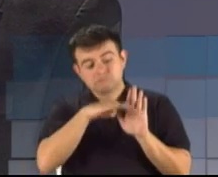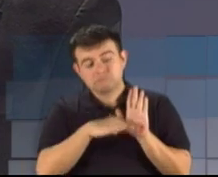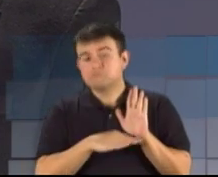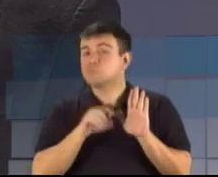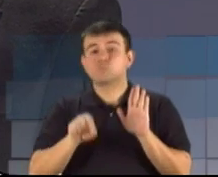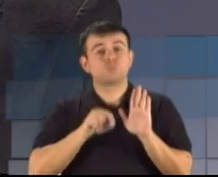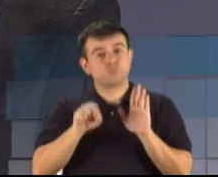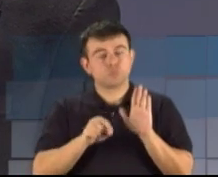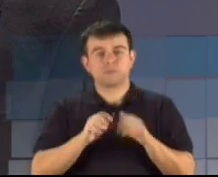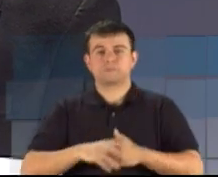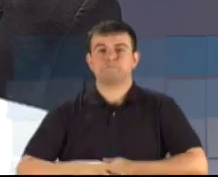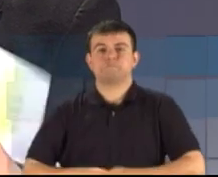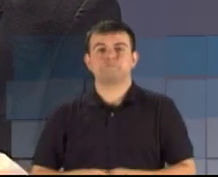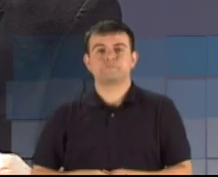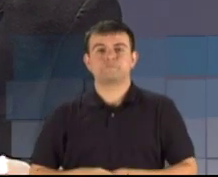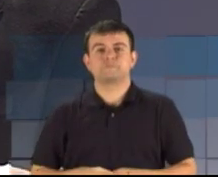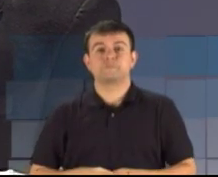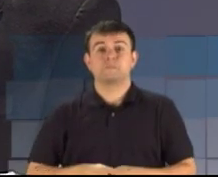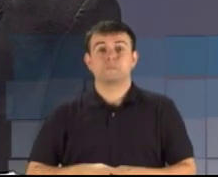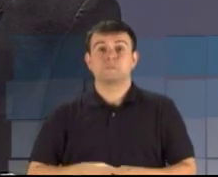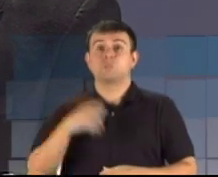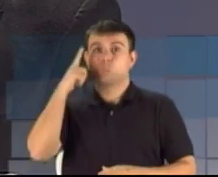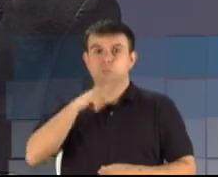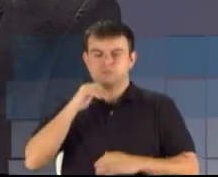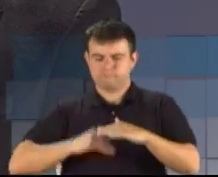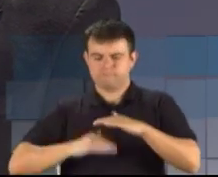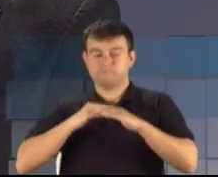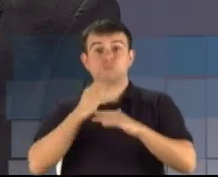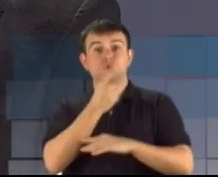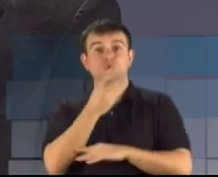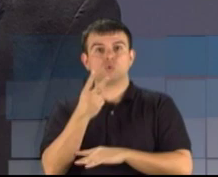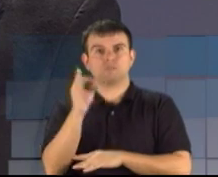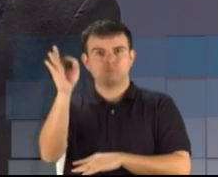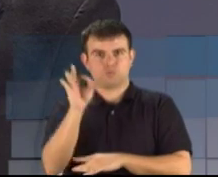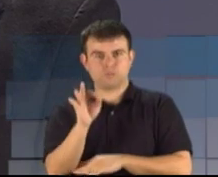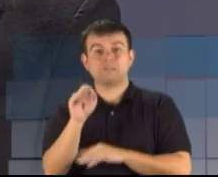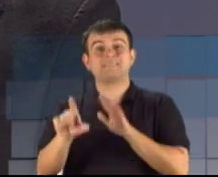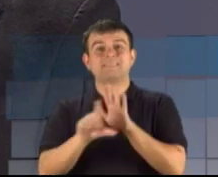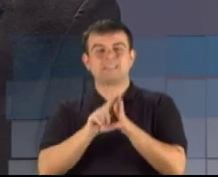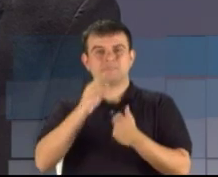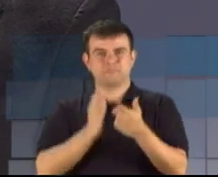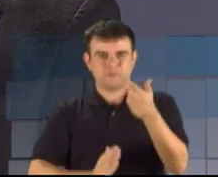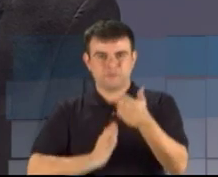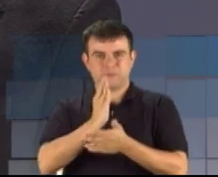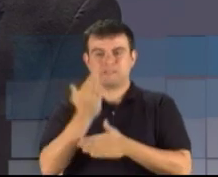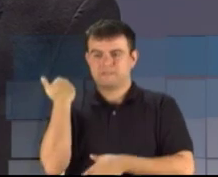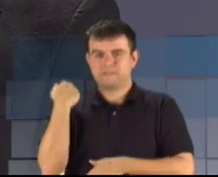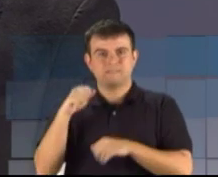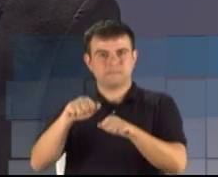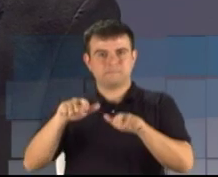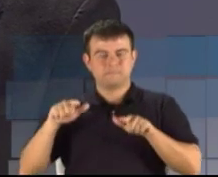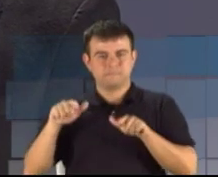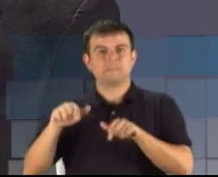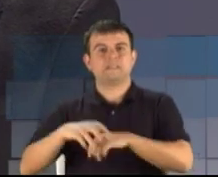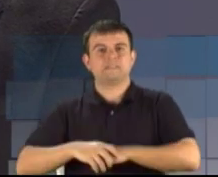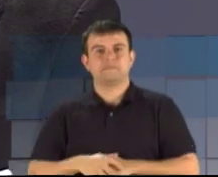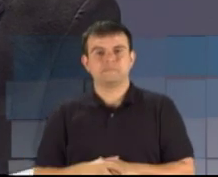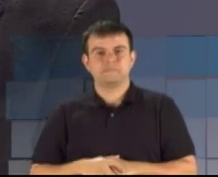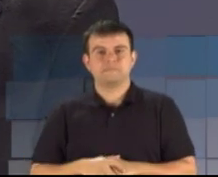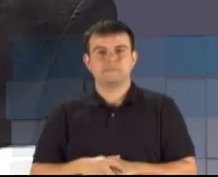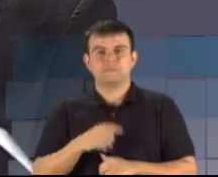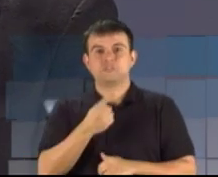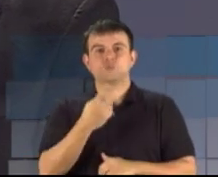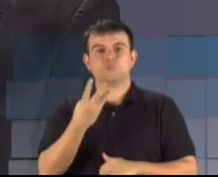Que para completar os 12%, conforme lei aprovada pela Assembleia, 141 barra